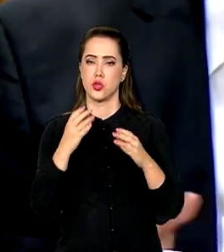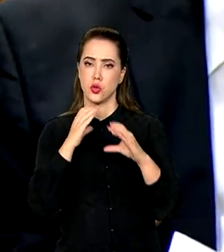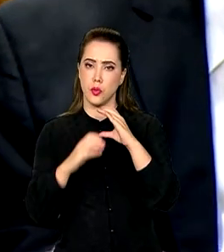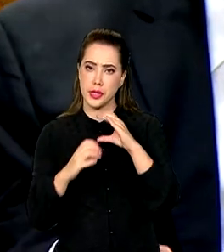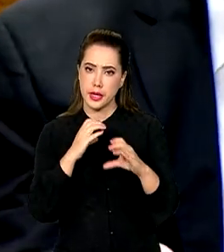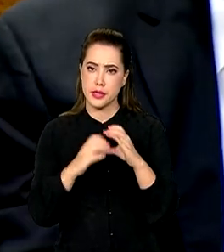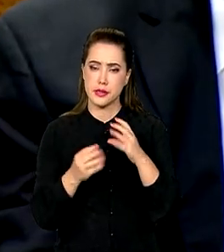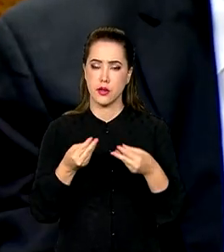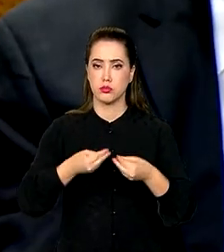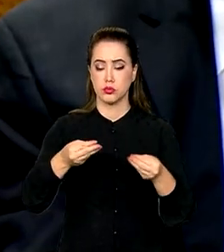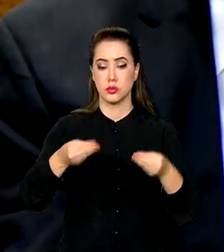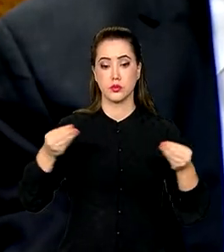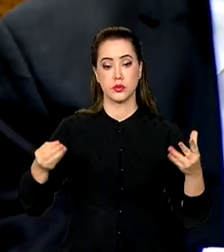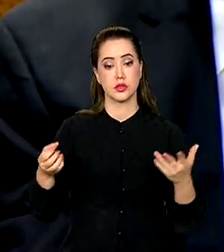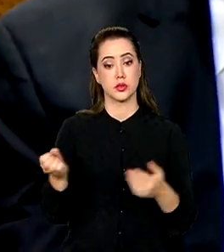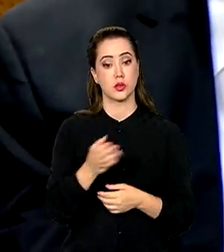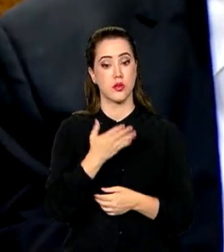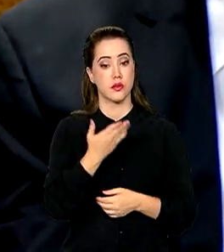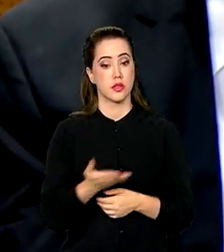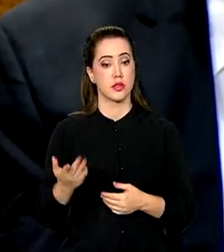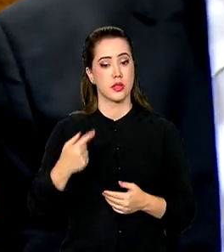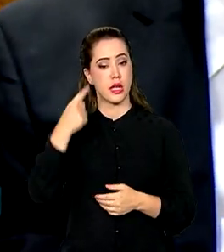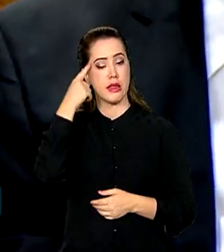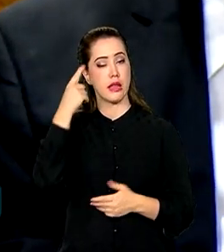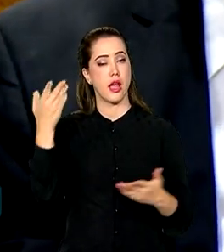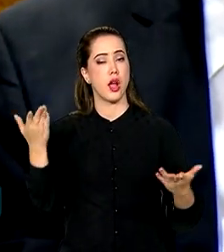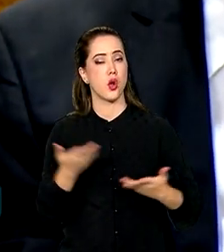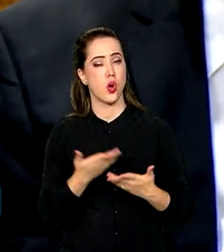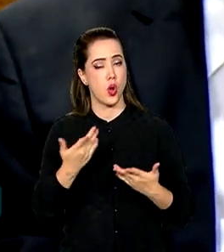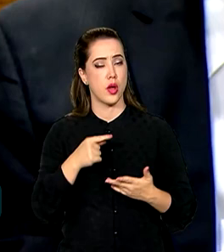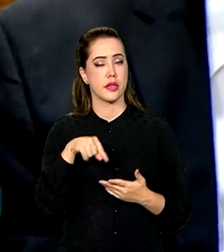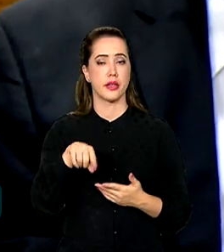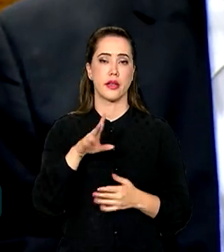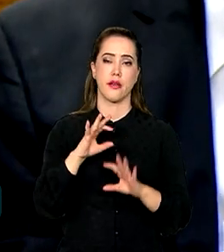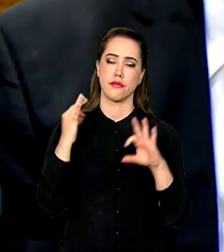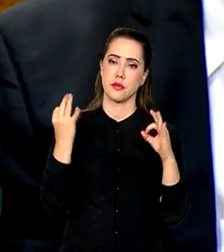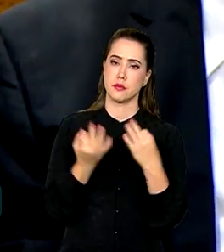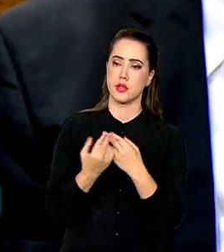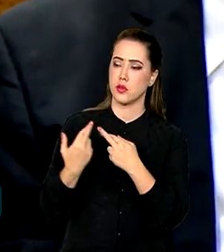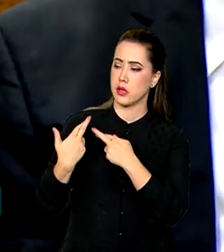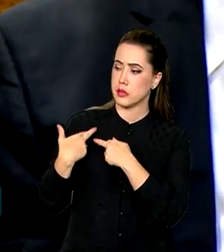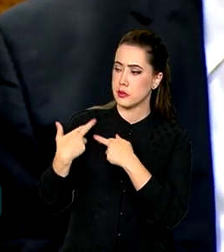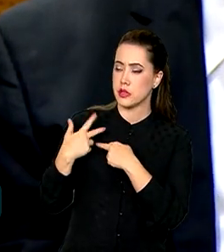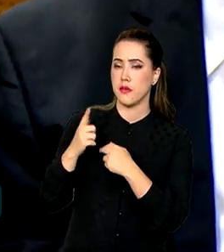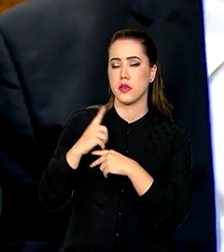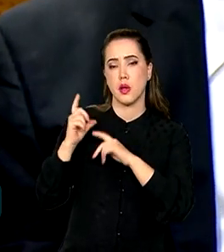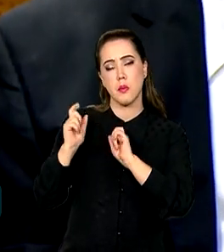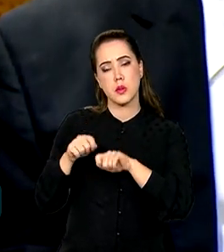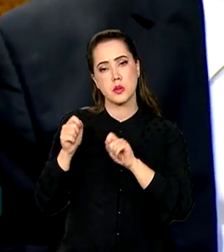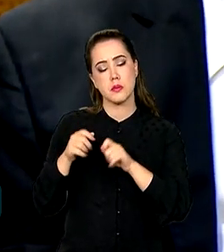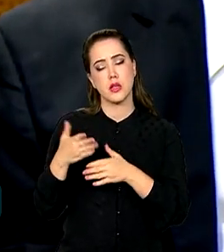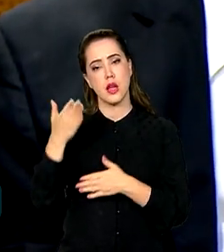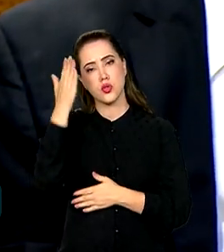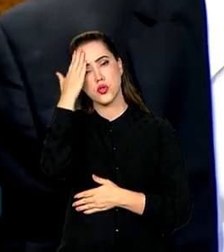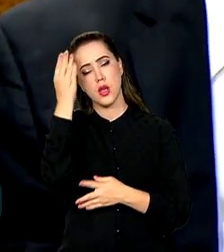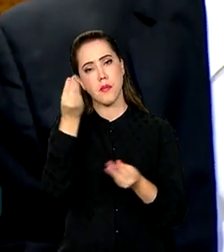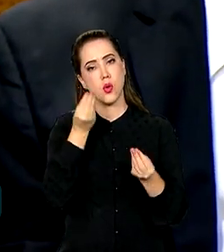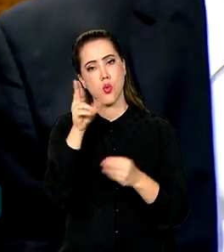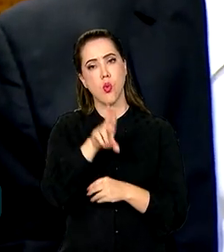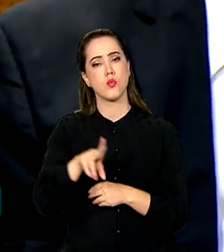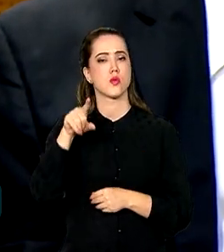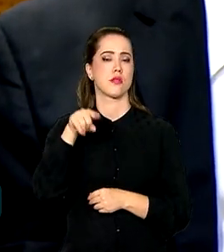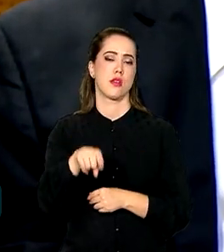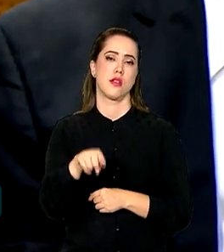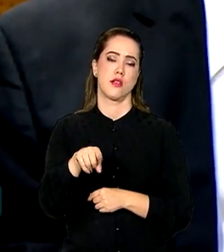distribuição de comunicação. Portanto, a ideia é, obviamente, que os familiares responsáveis tenham ferramentas para lidar com esses problemas e